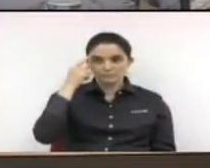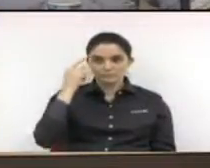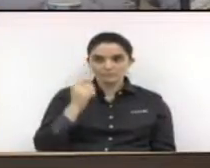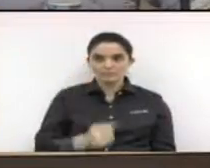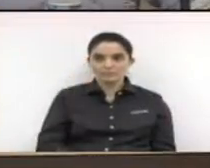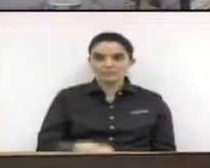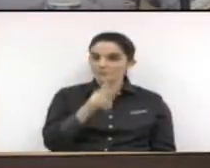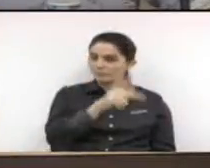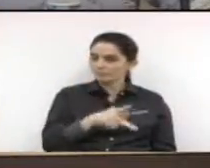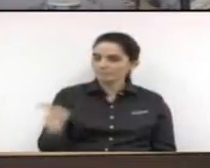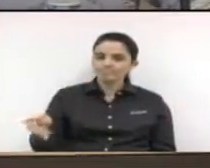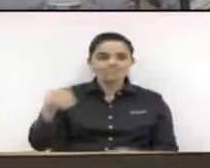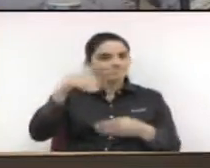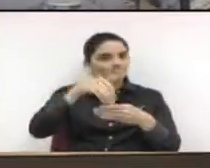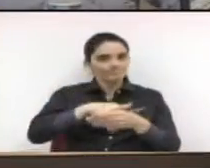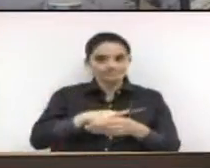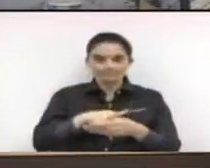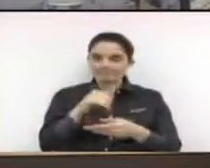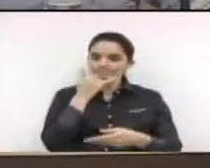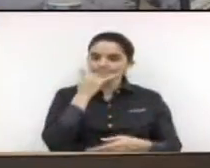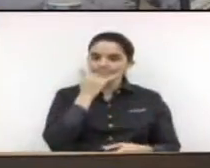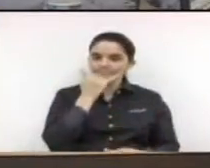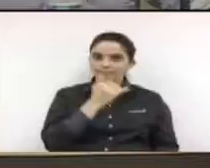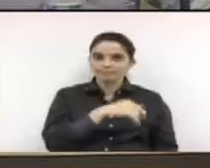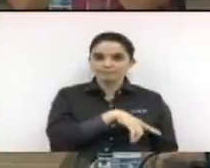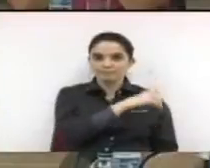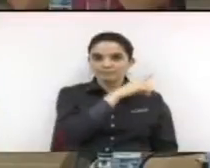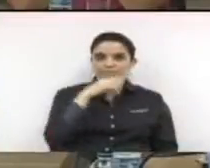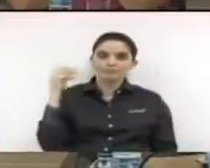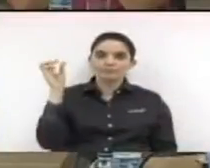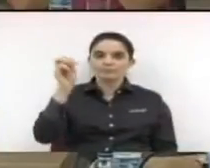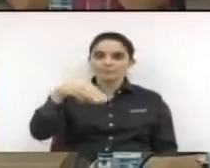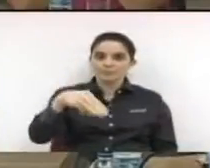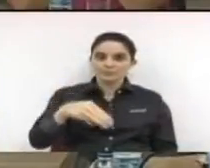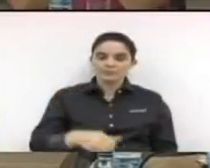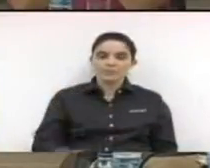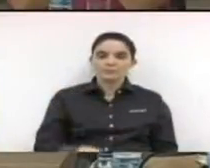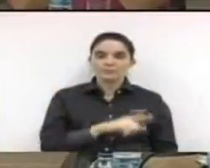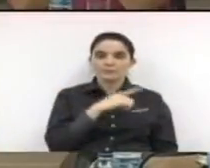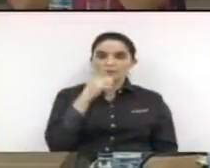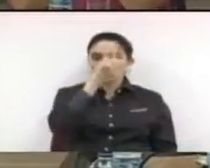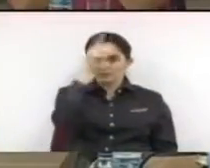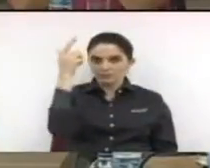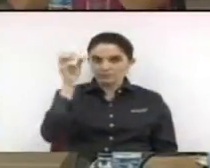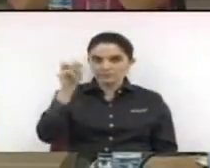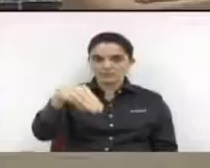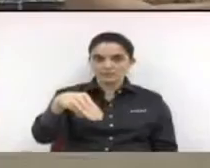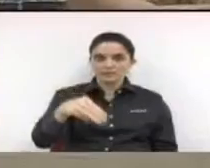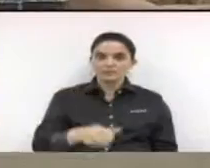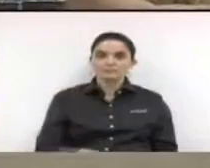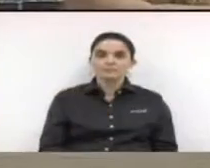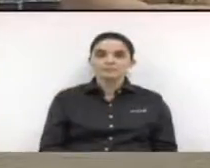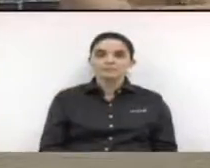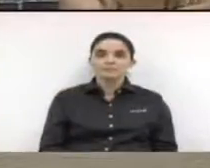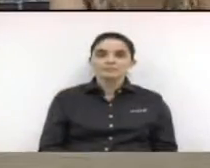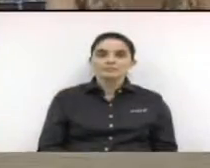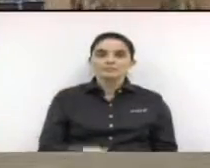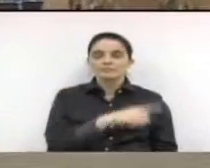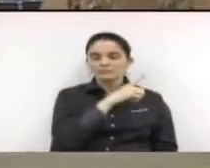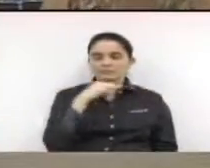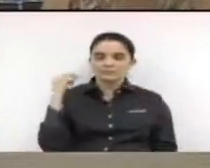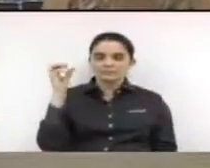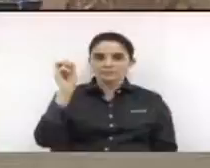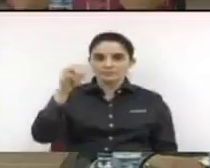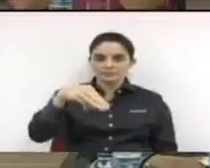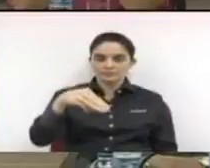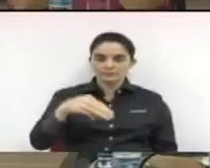presidente não vota me perdoem lucinês aparecida bogo sim luiz fernando silveira sim mayra rosana